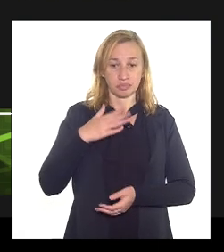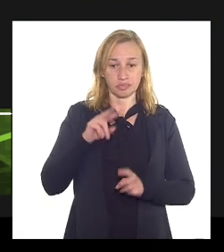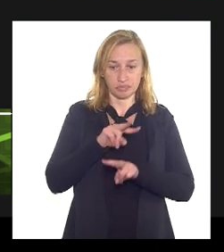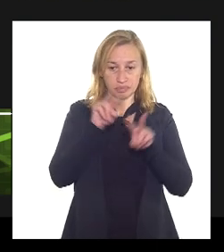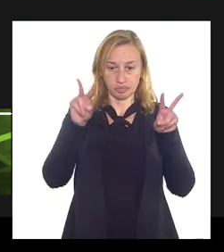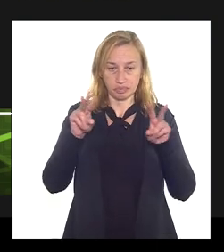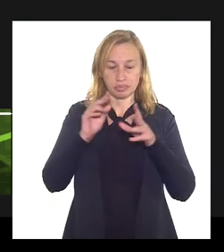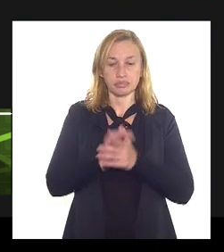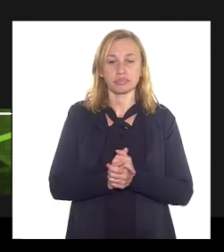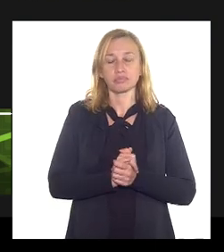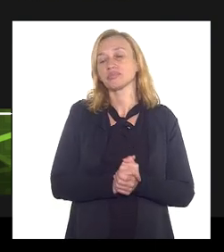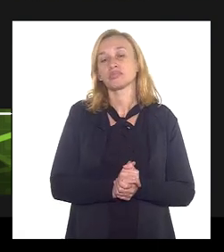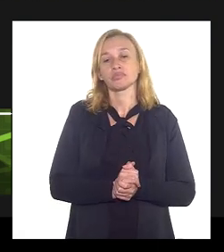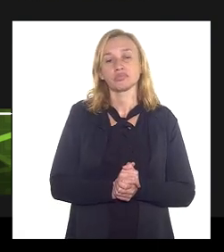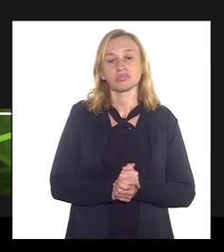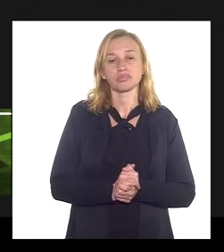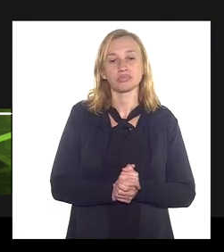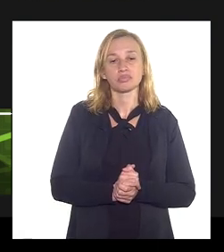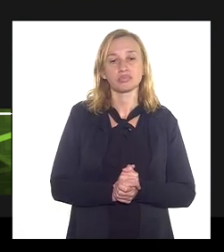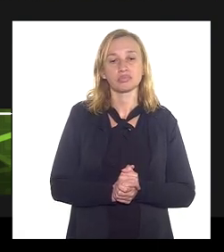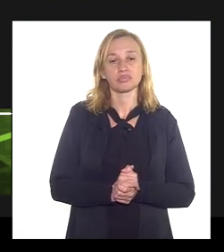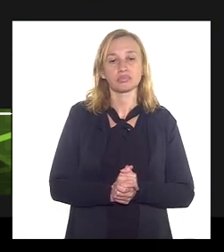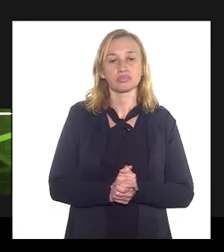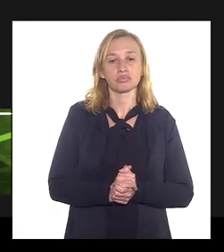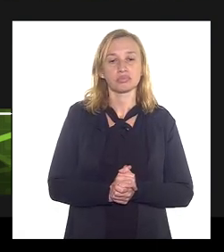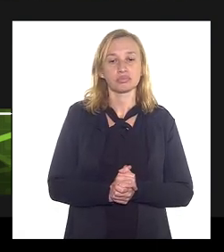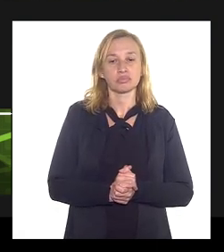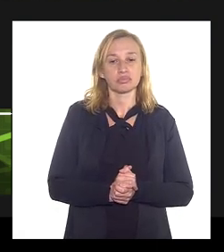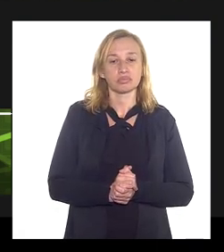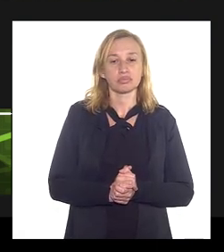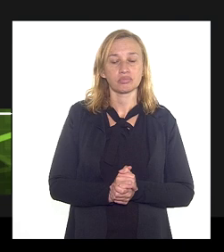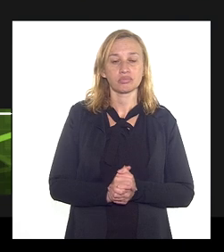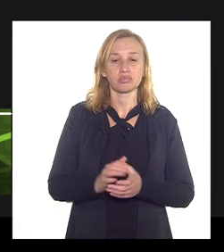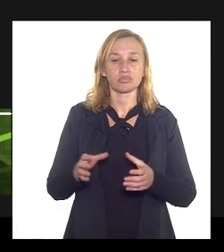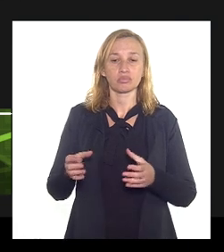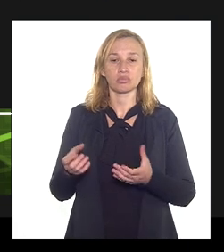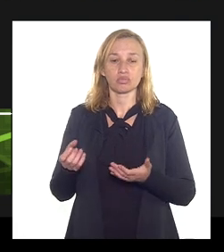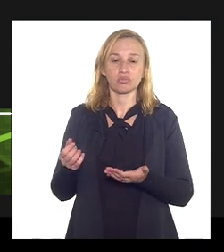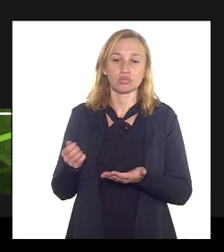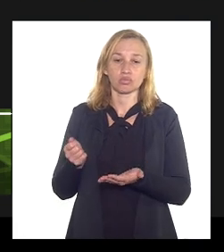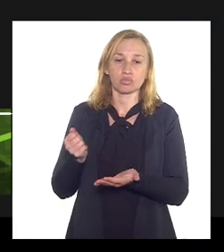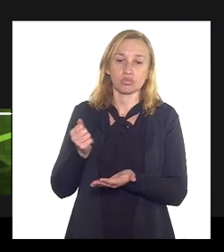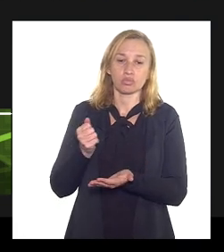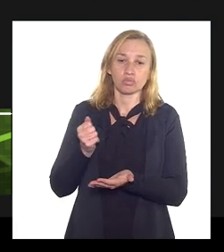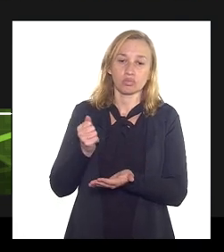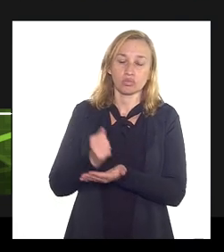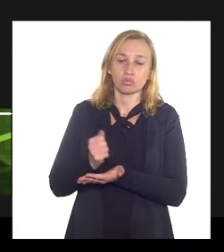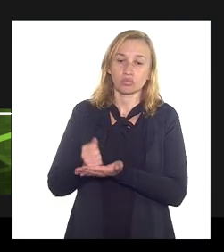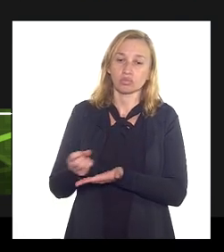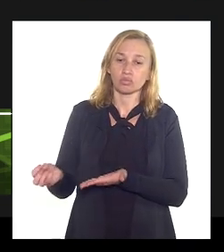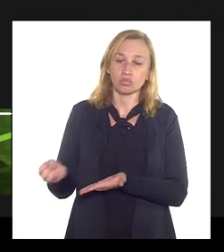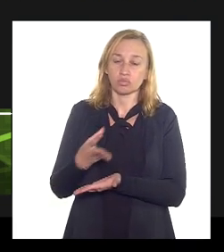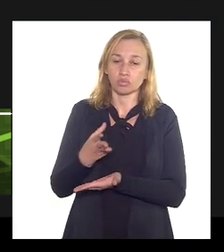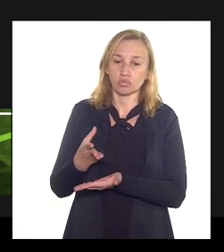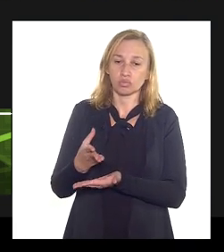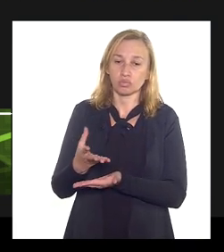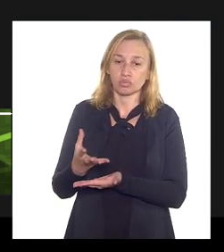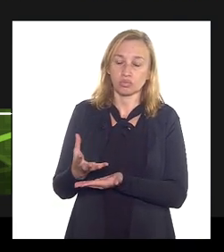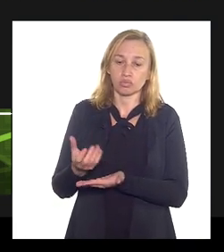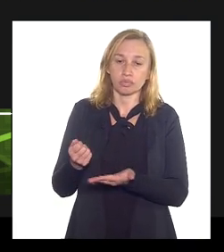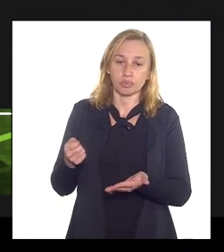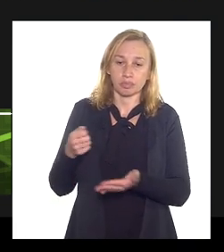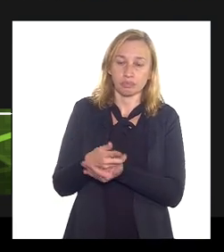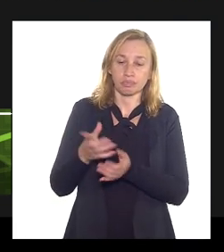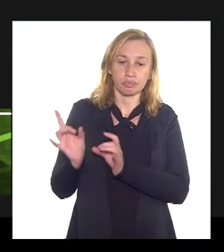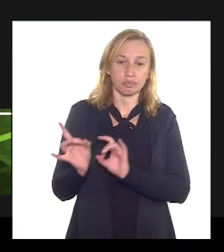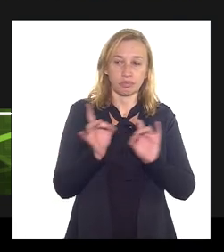que um novo entrante arque com valores de provisionamento de abandono lá de trás